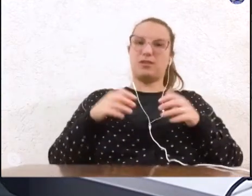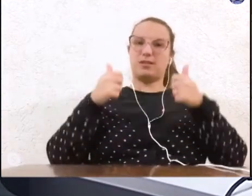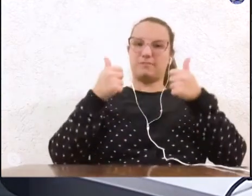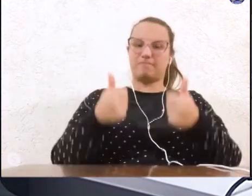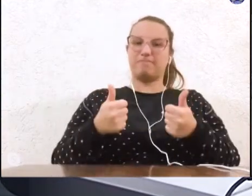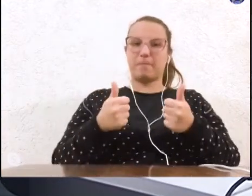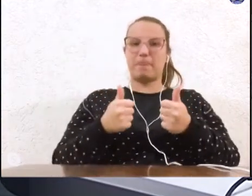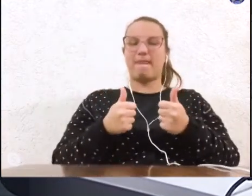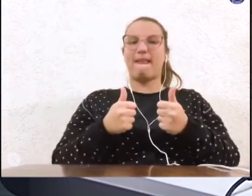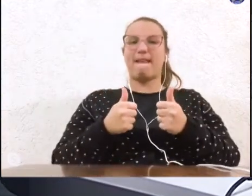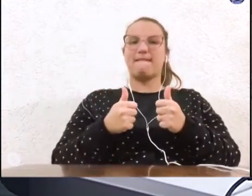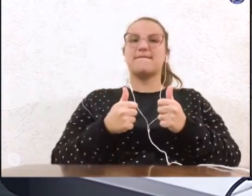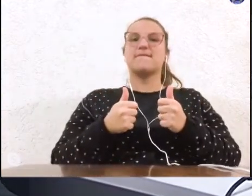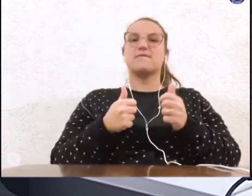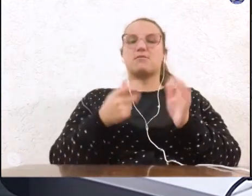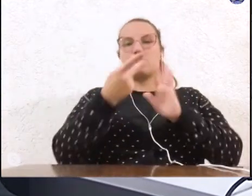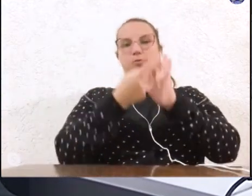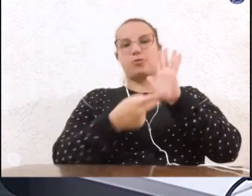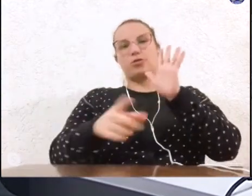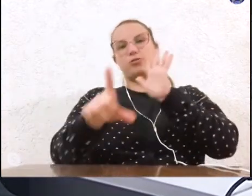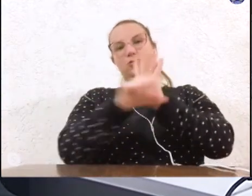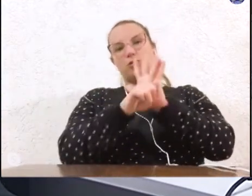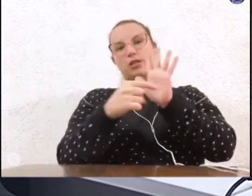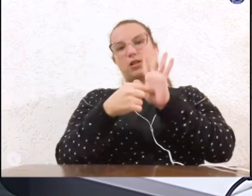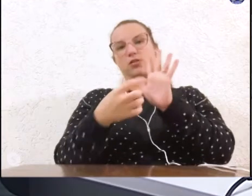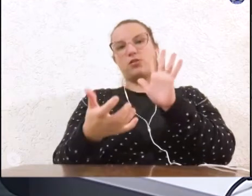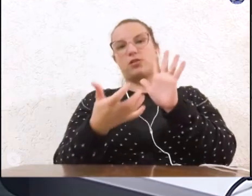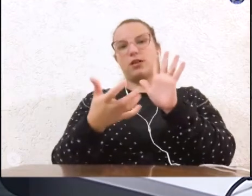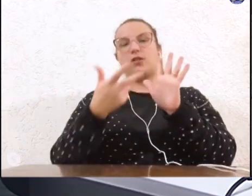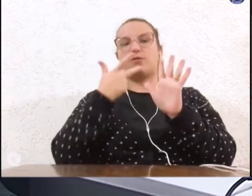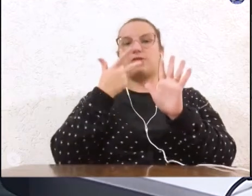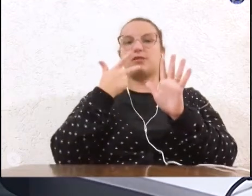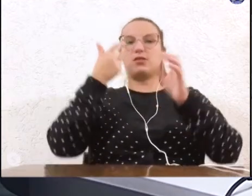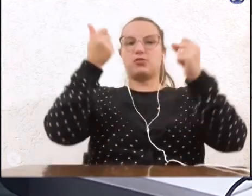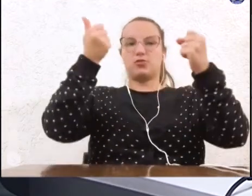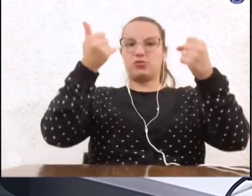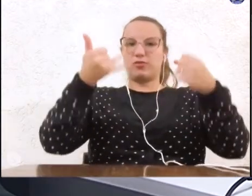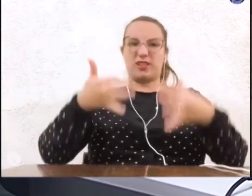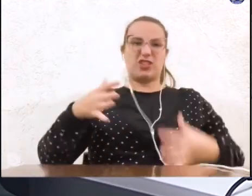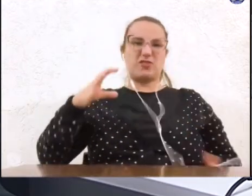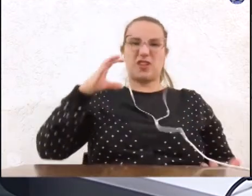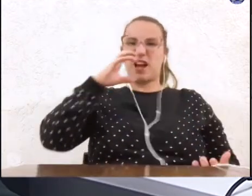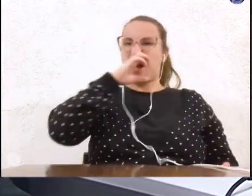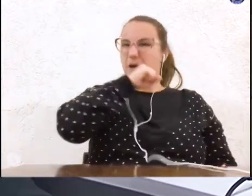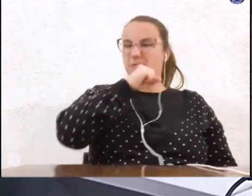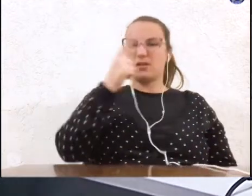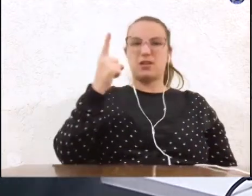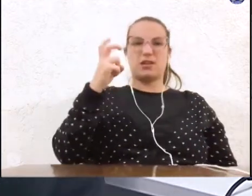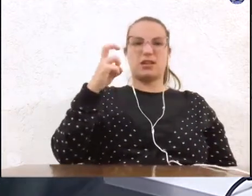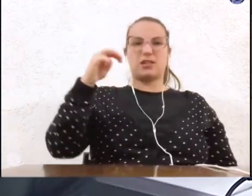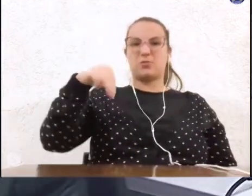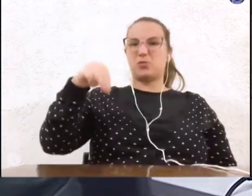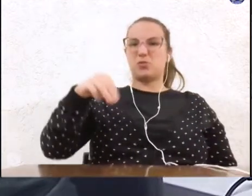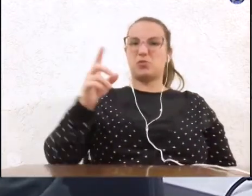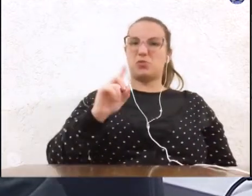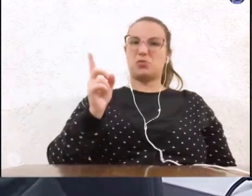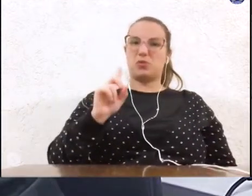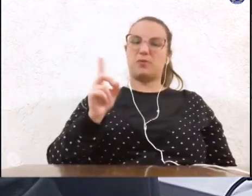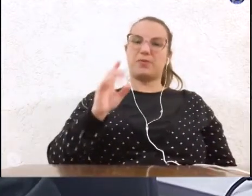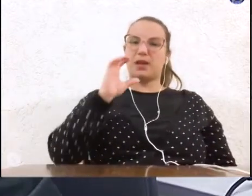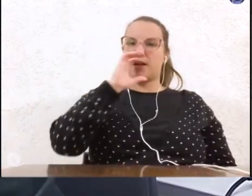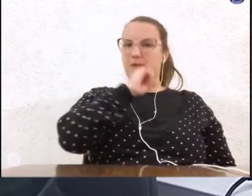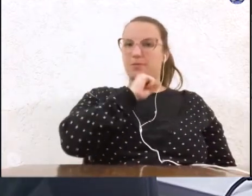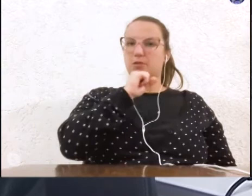eu referi do projeto de lei queria fazer uma rápida justificativa não vou tomar os 15 minutos mas é importante